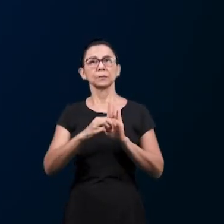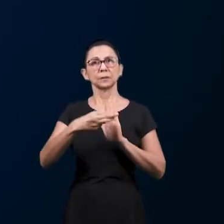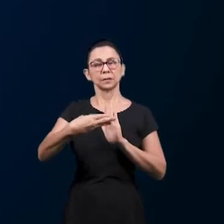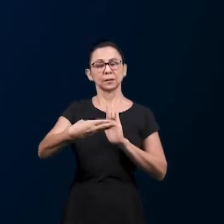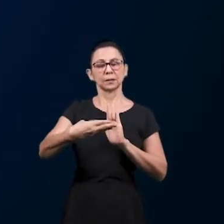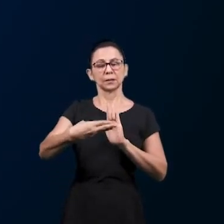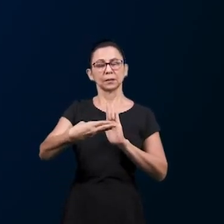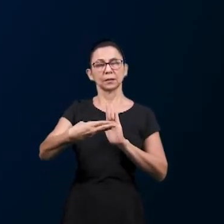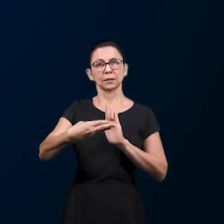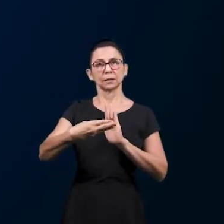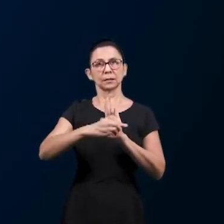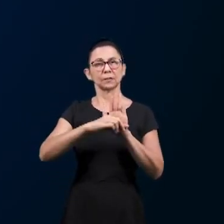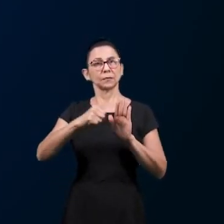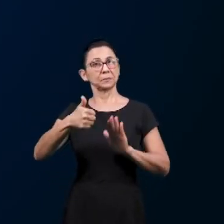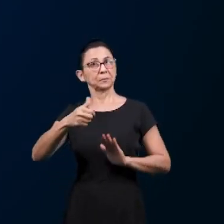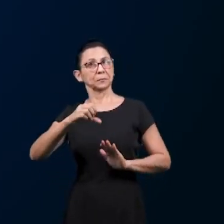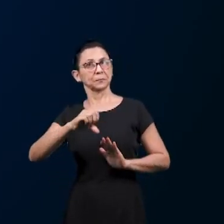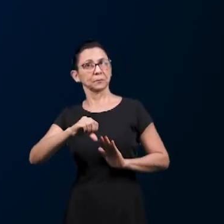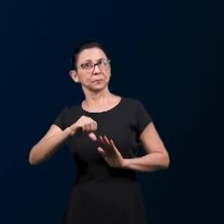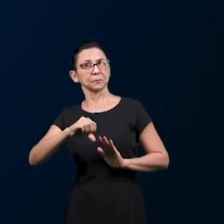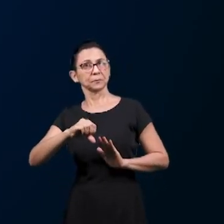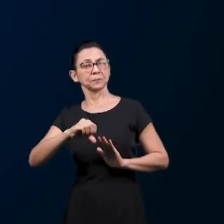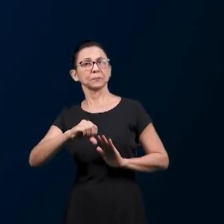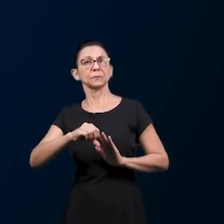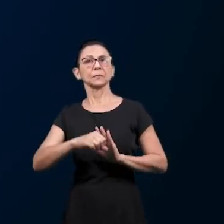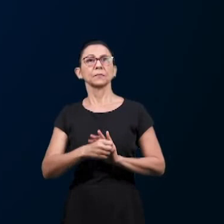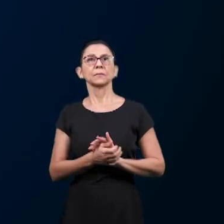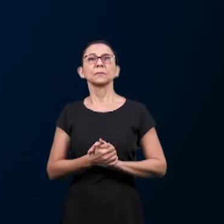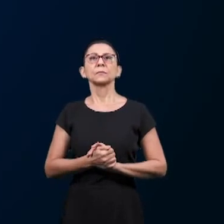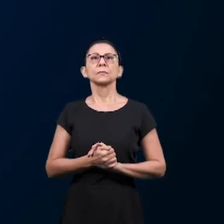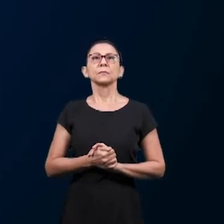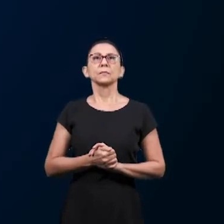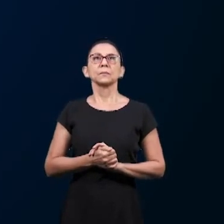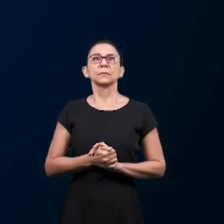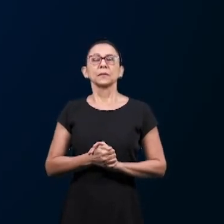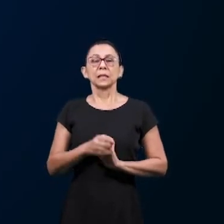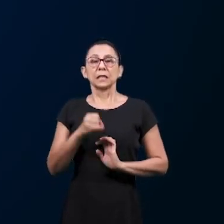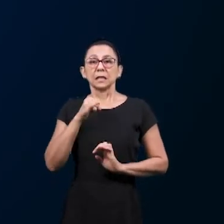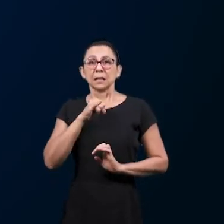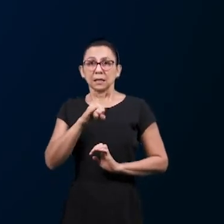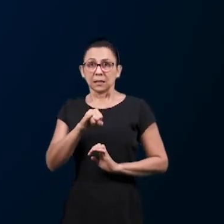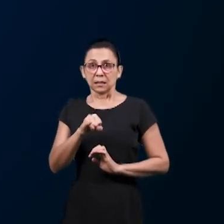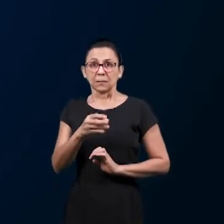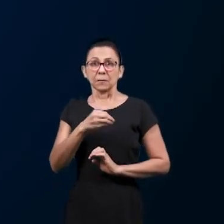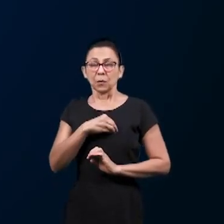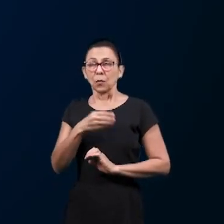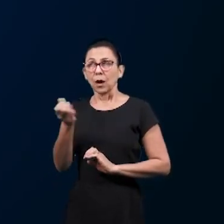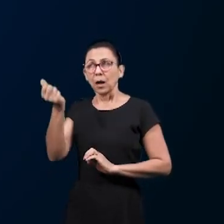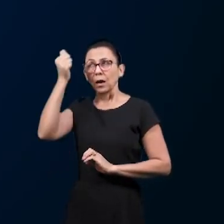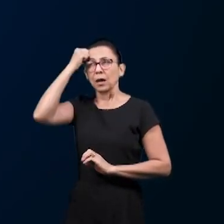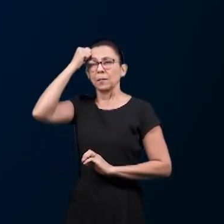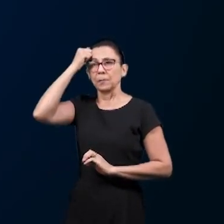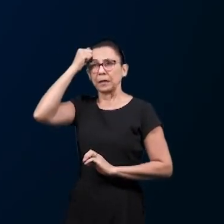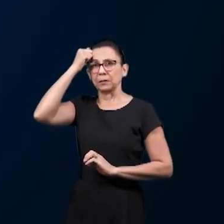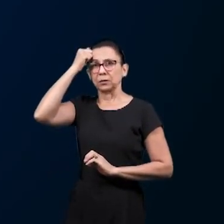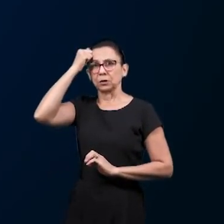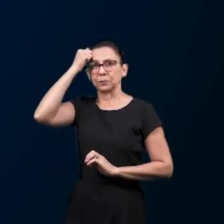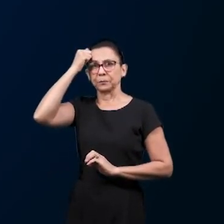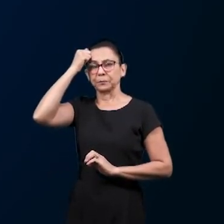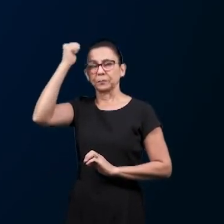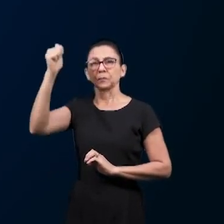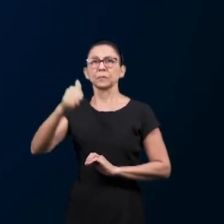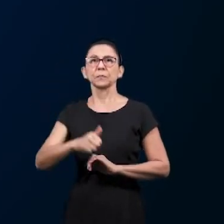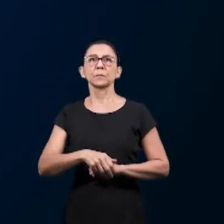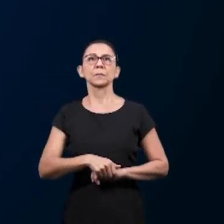3, no verso 19, Se for zeloso, arrepende-te. O homem se